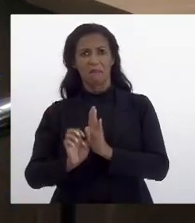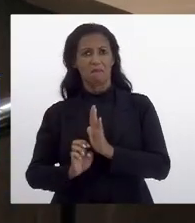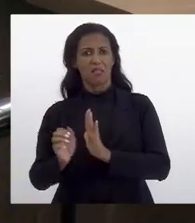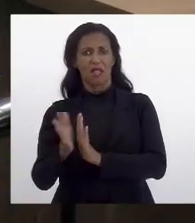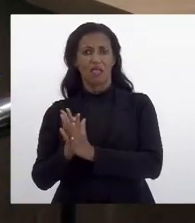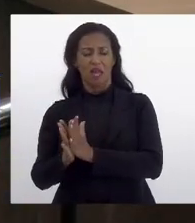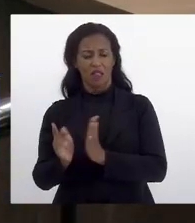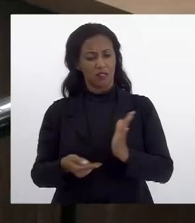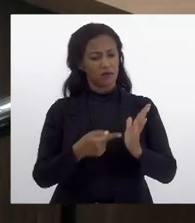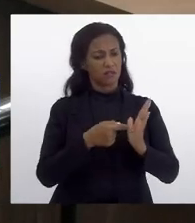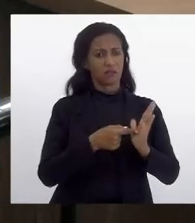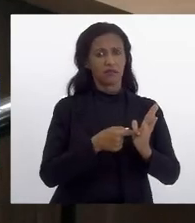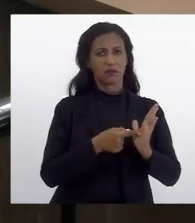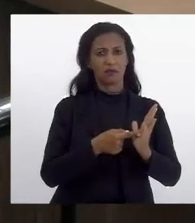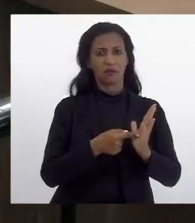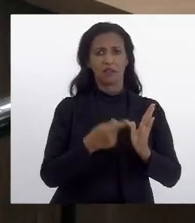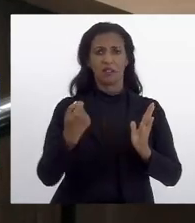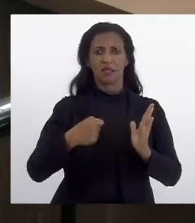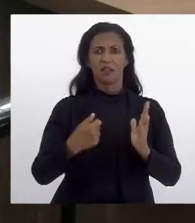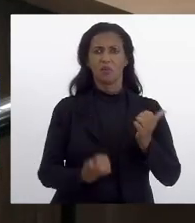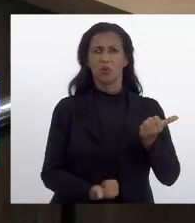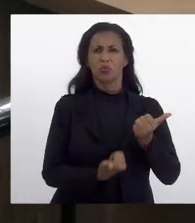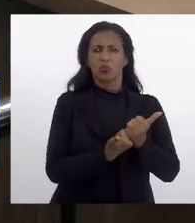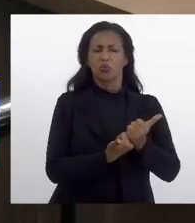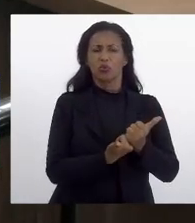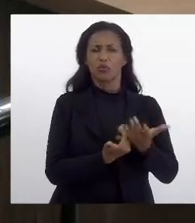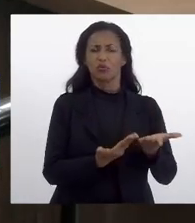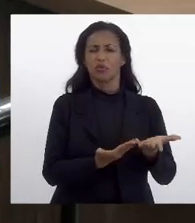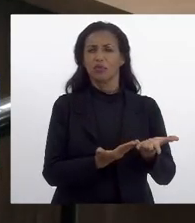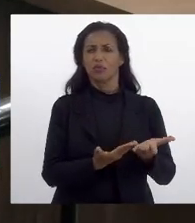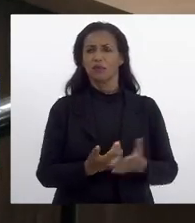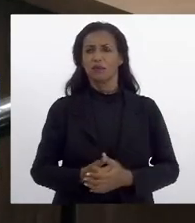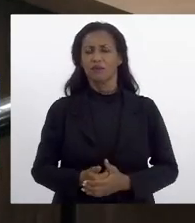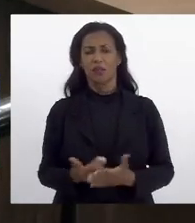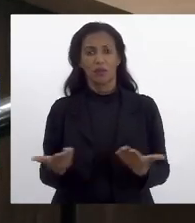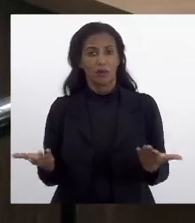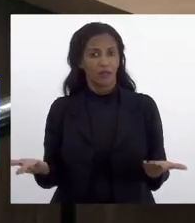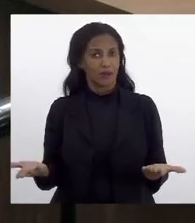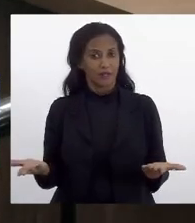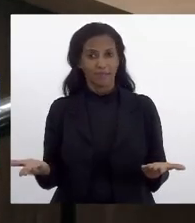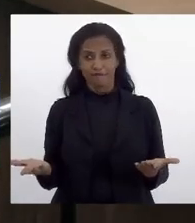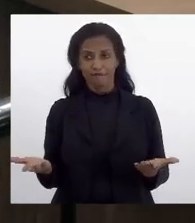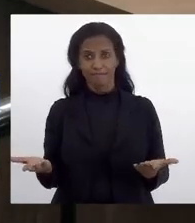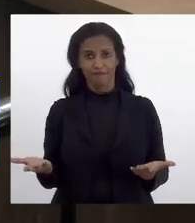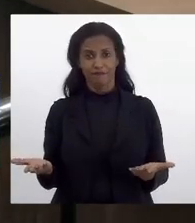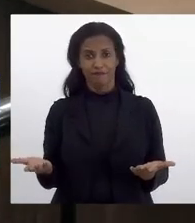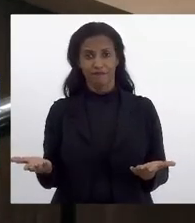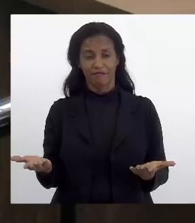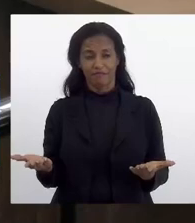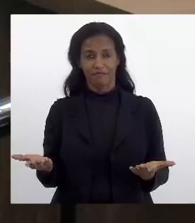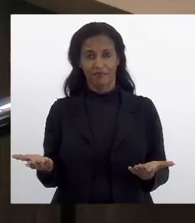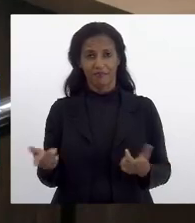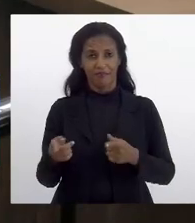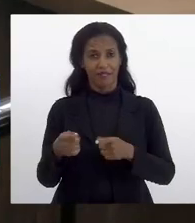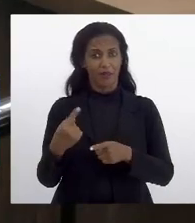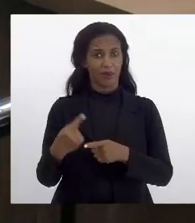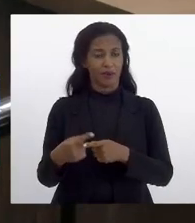Esse merece substitutivo. Ora, além do mais,